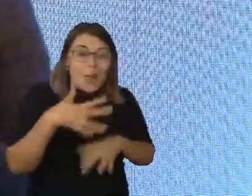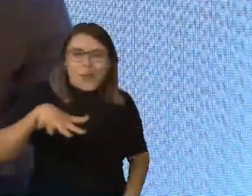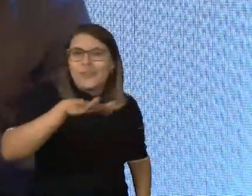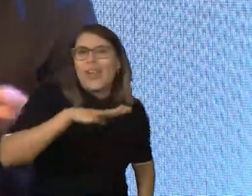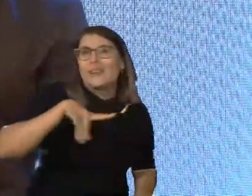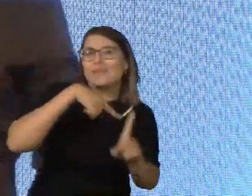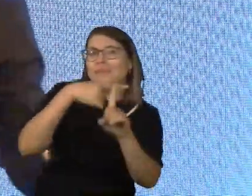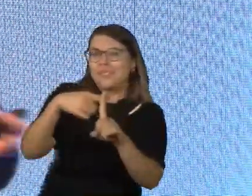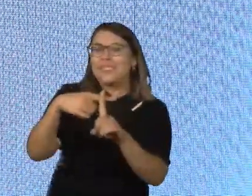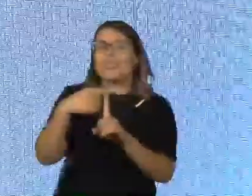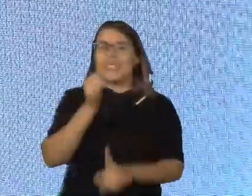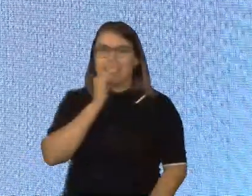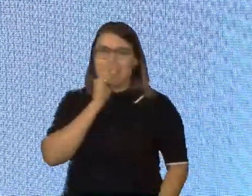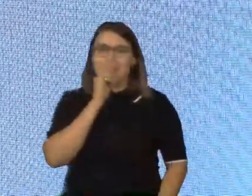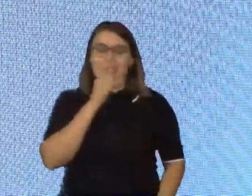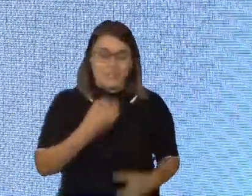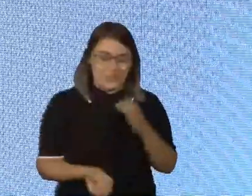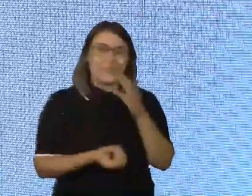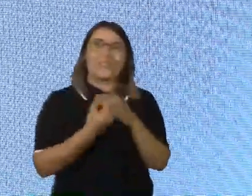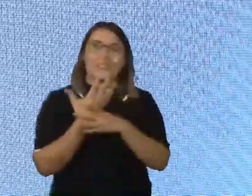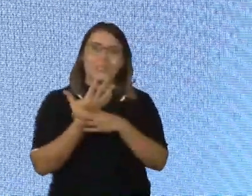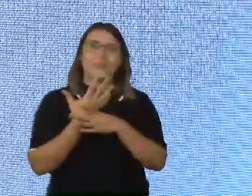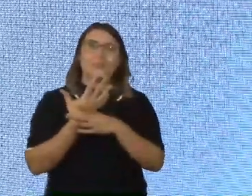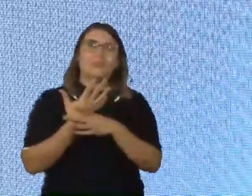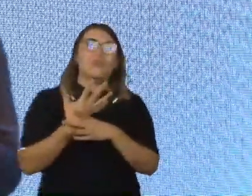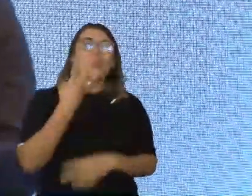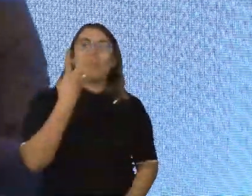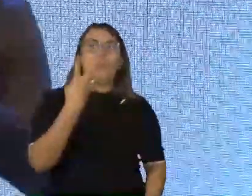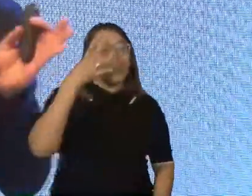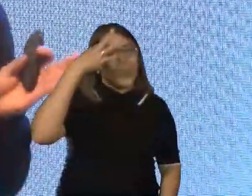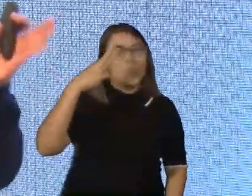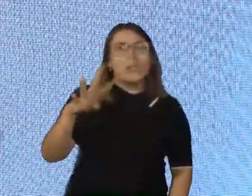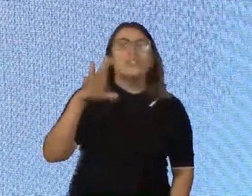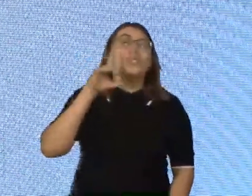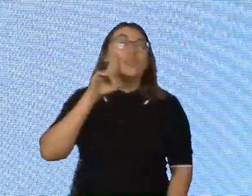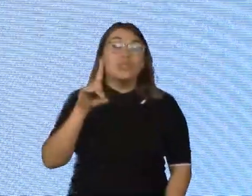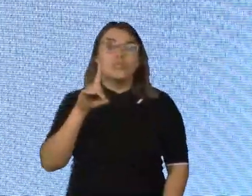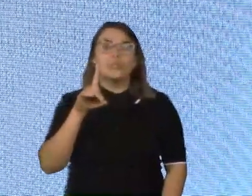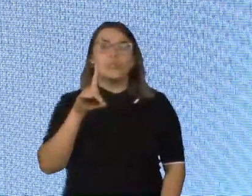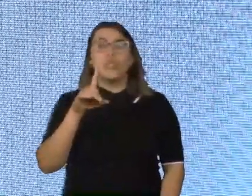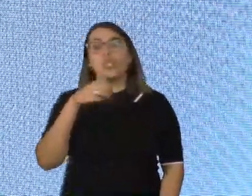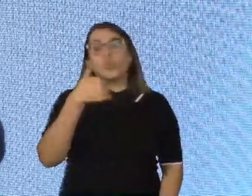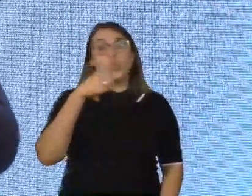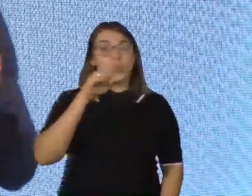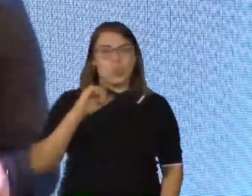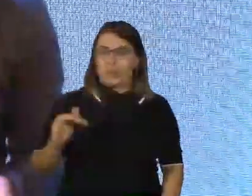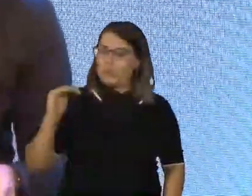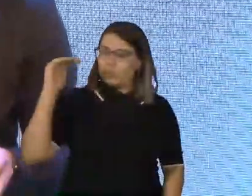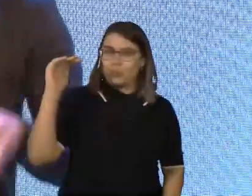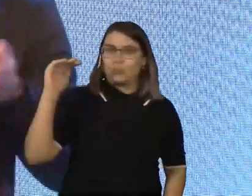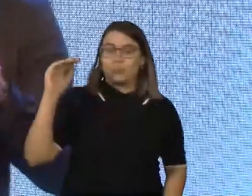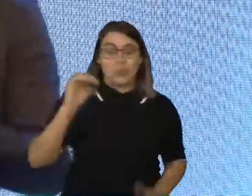empoderar. Foi o que a gente fez na Expedição 21. Durante quatro dias, nós colocamos 18 adultos com síndrome de Down dentro de uma